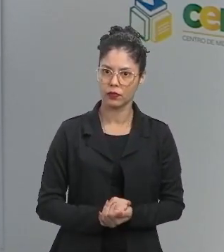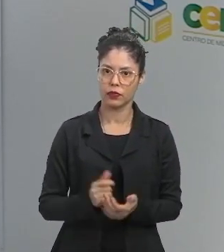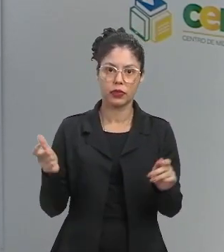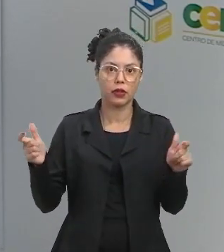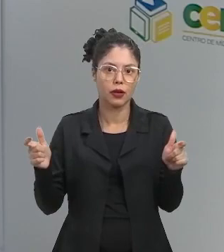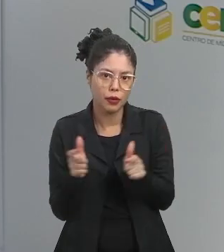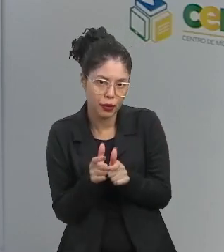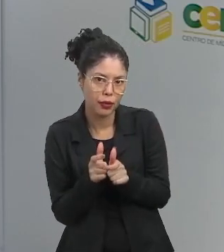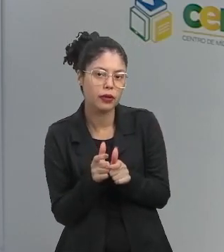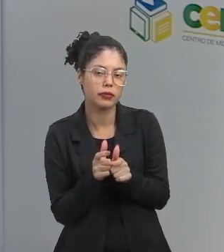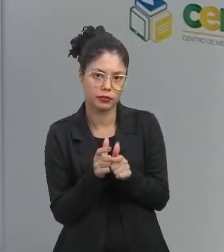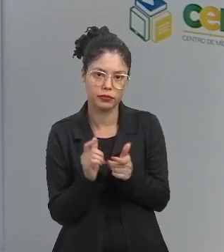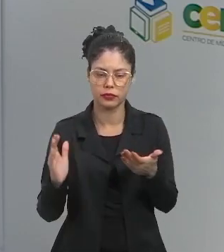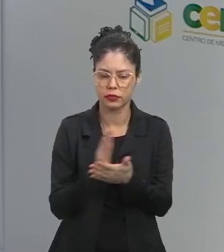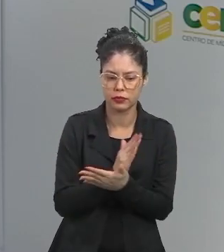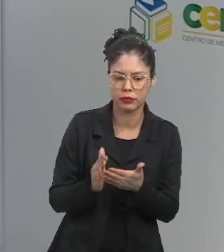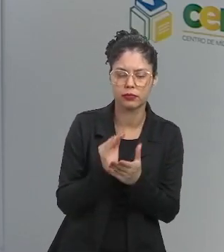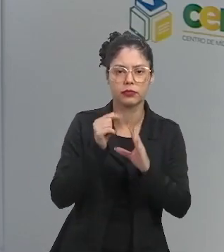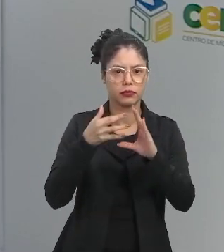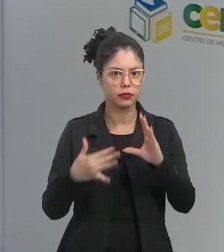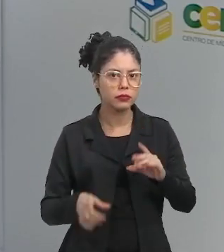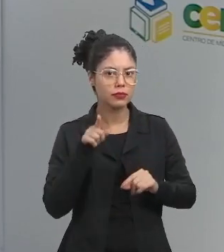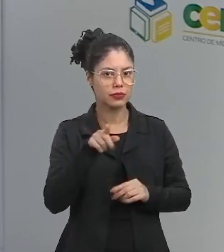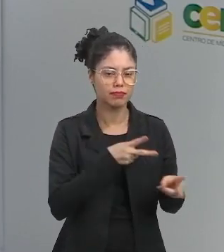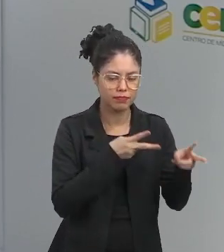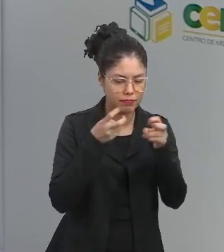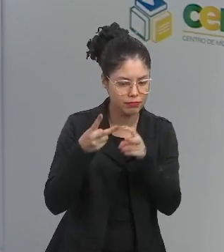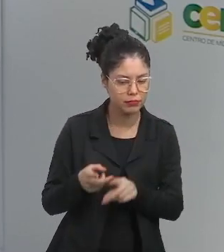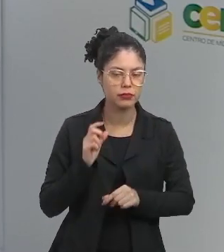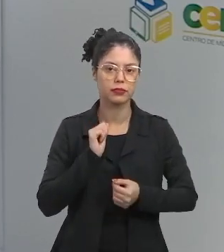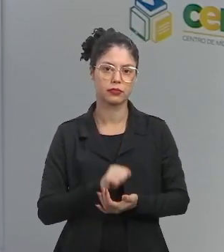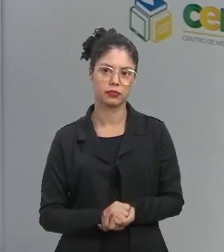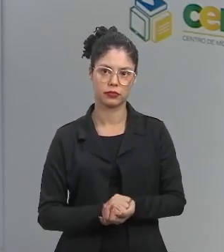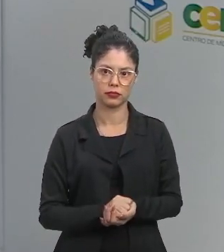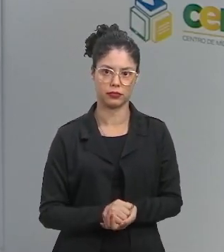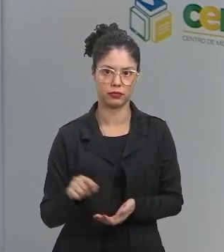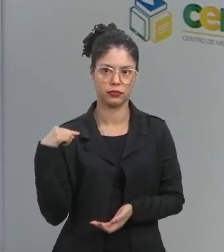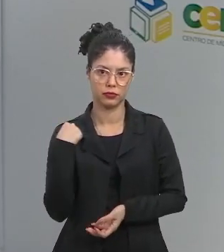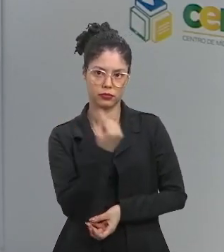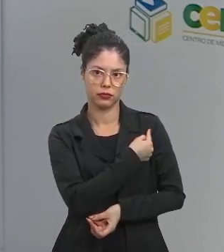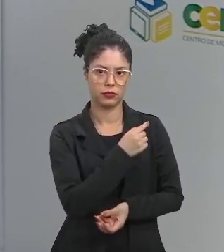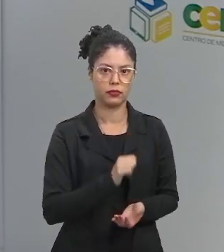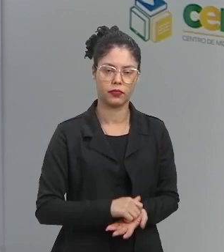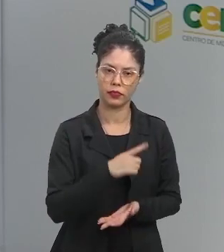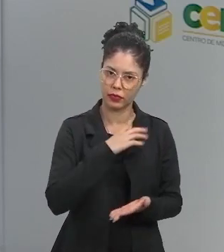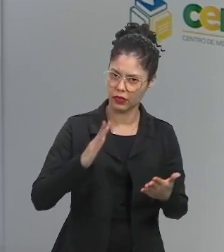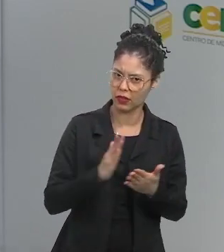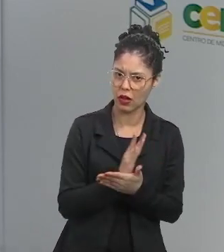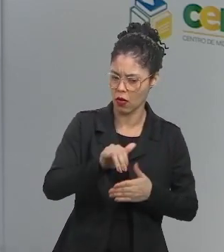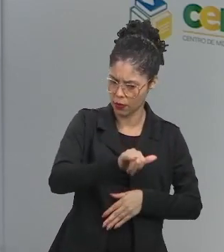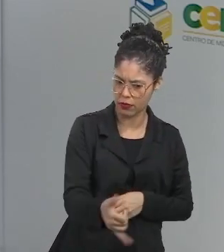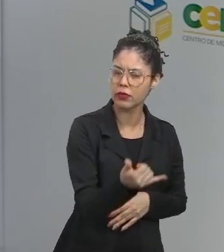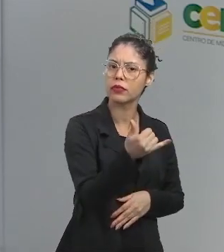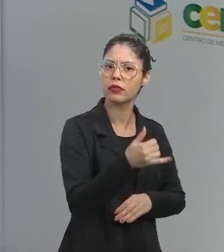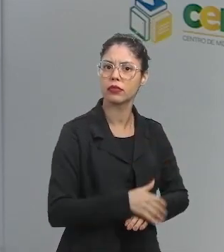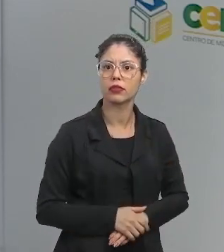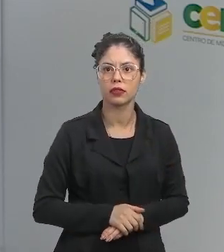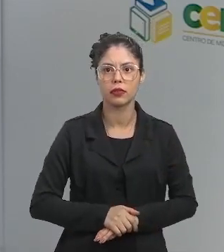diminuição de alguma espécie que vocês percebem para que nós tenhamos algum proveito?